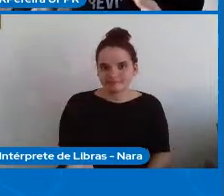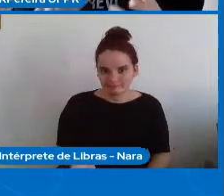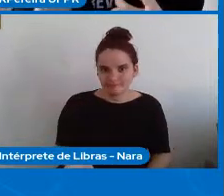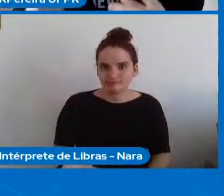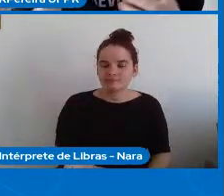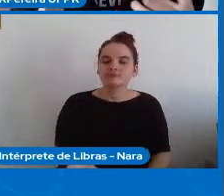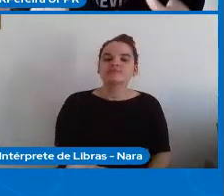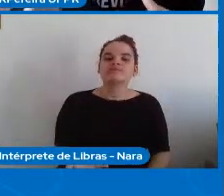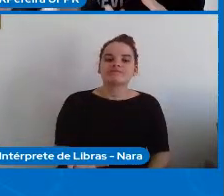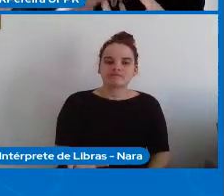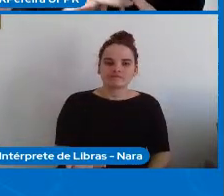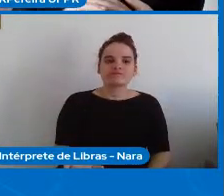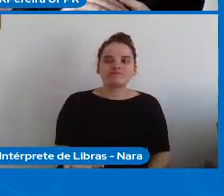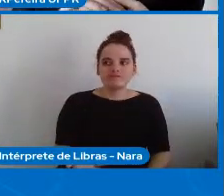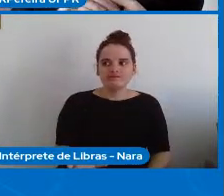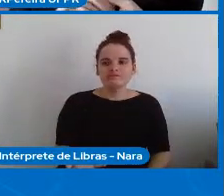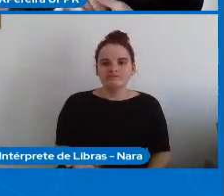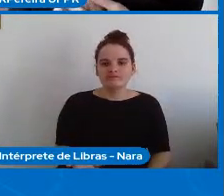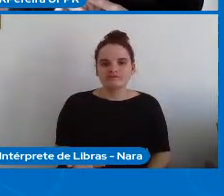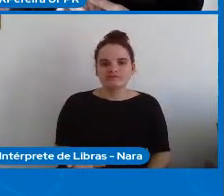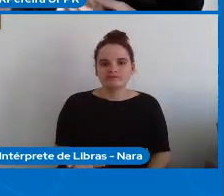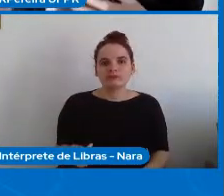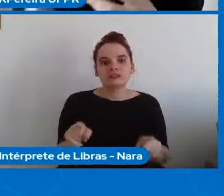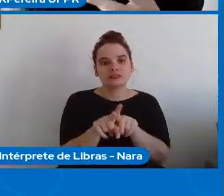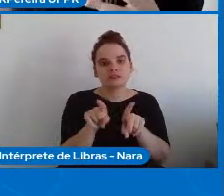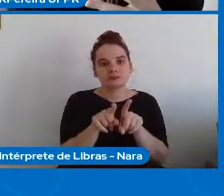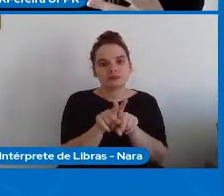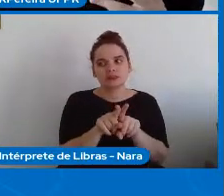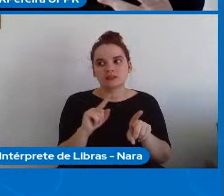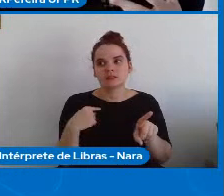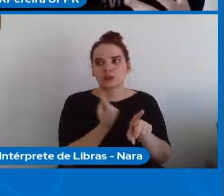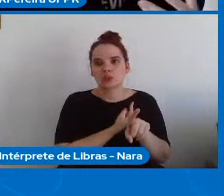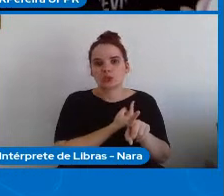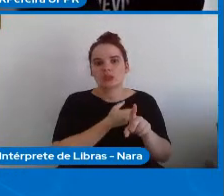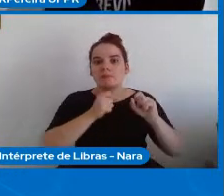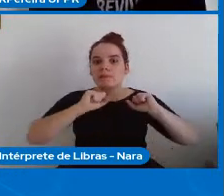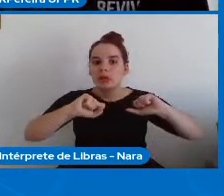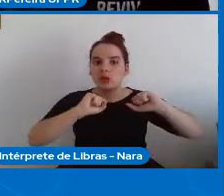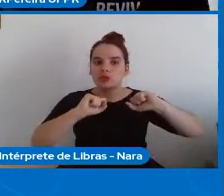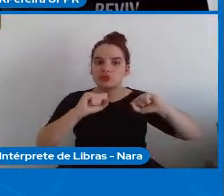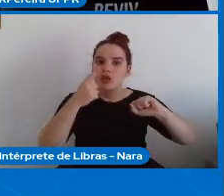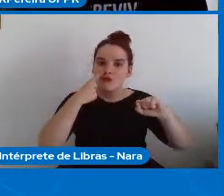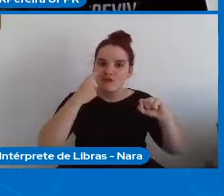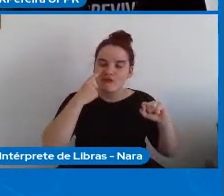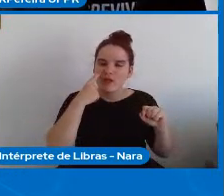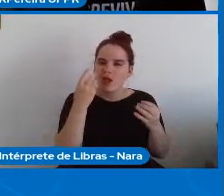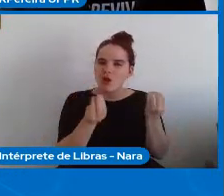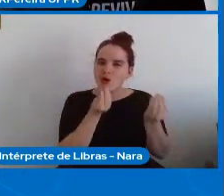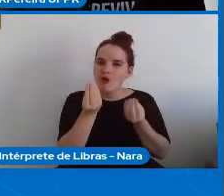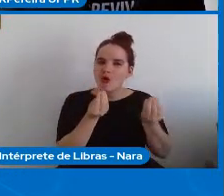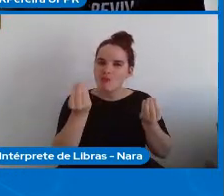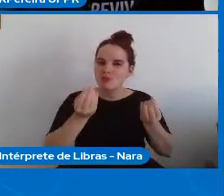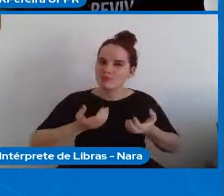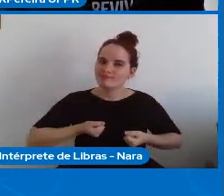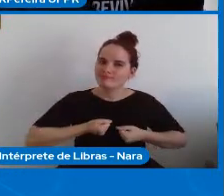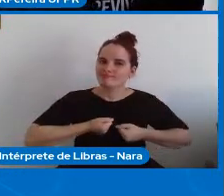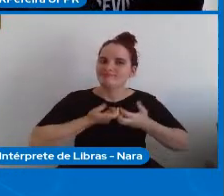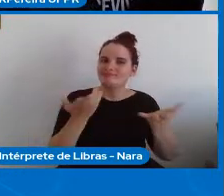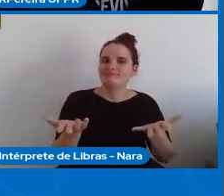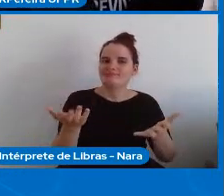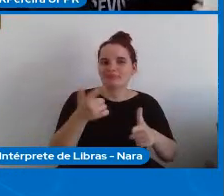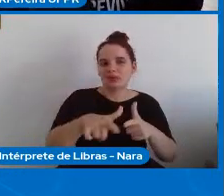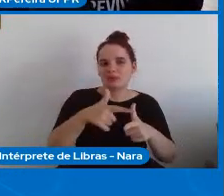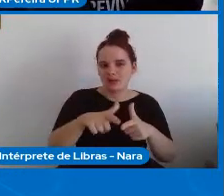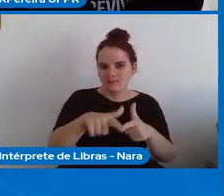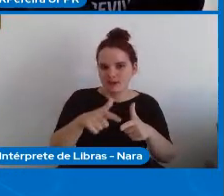gente possa trabalhar essa capacidade de expressão da solução que elas estão elaborando